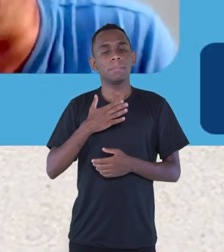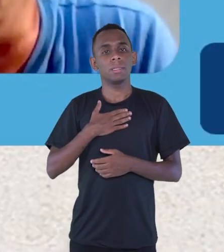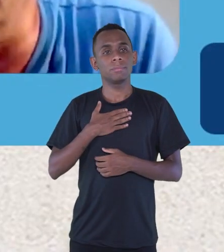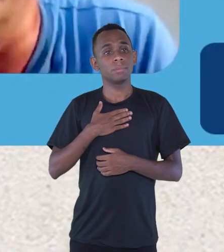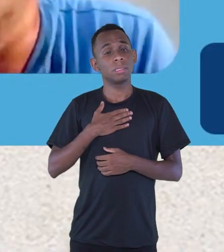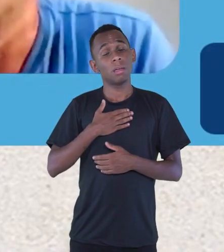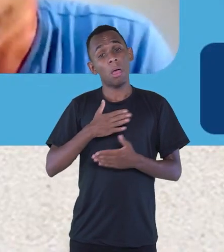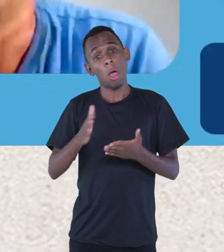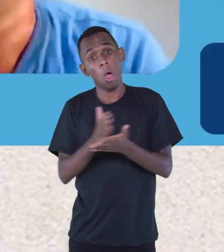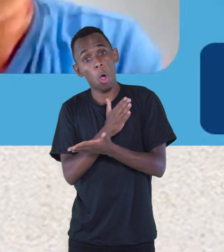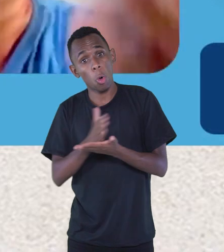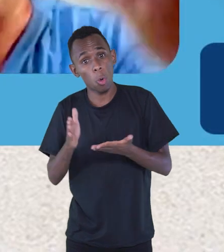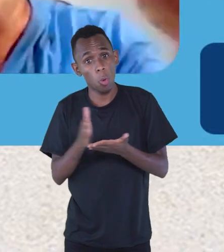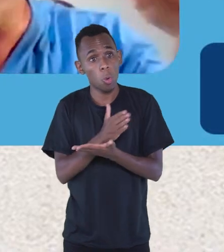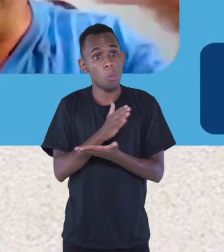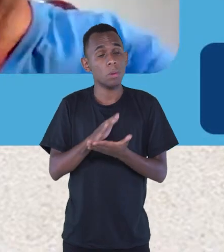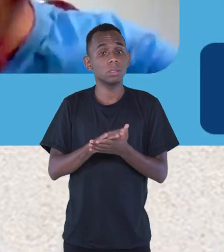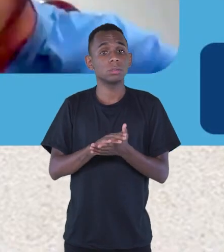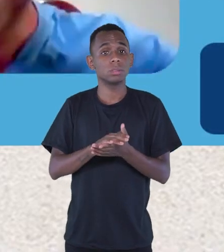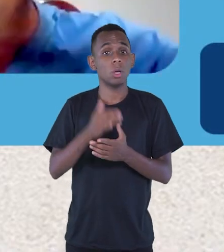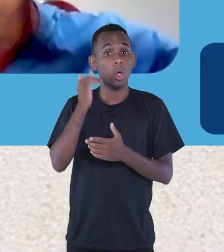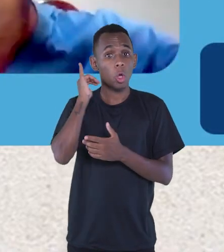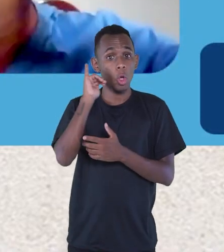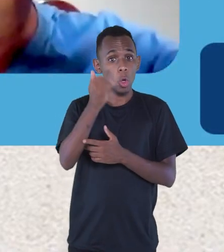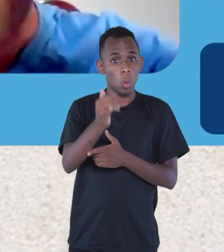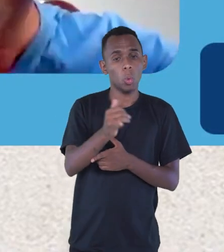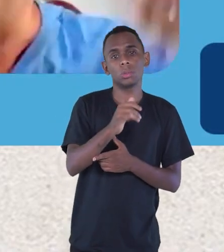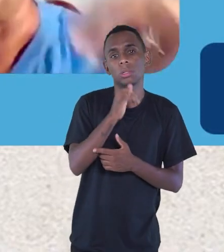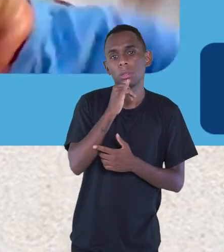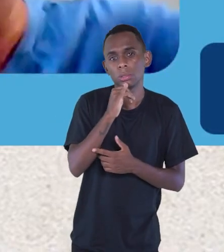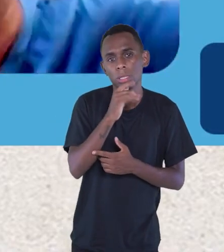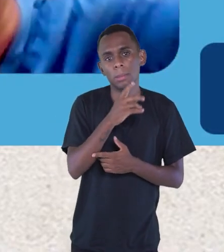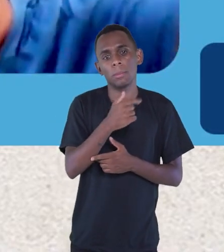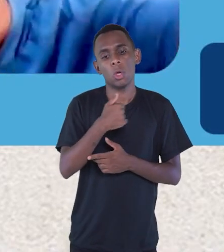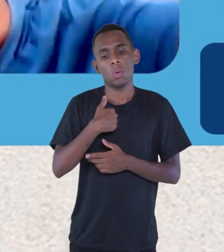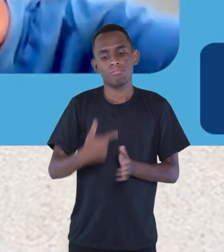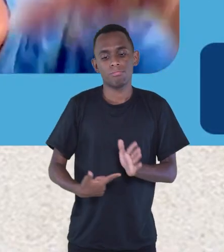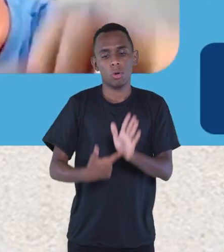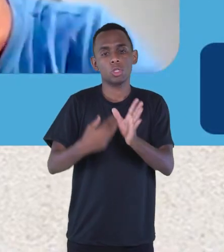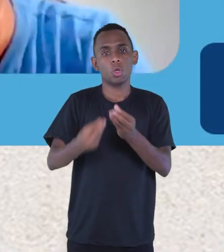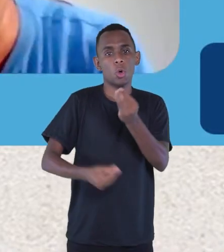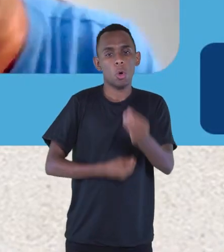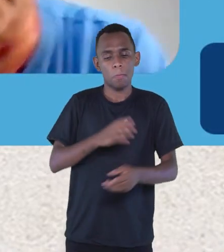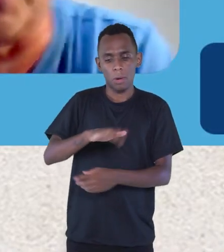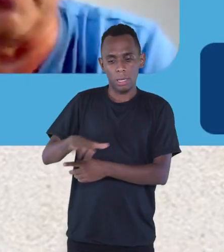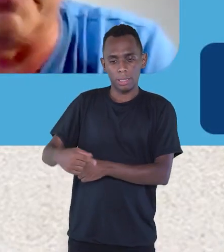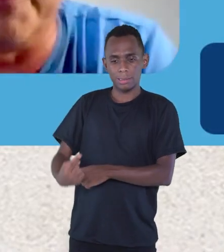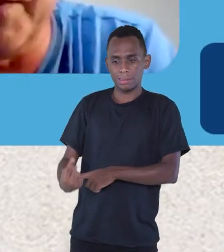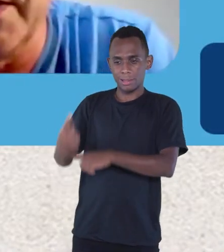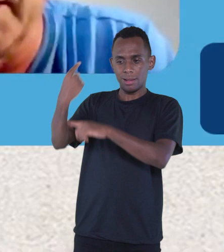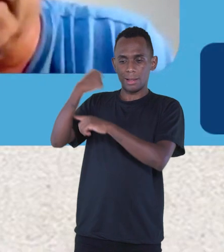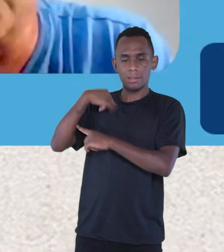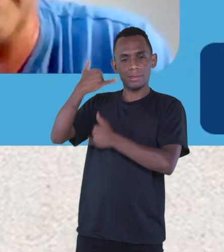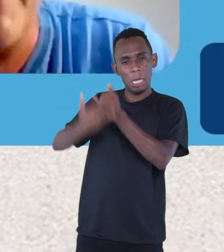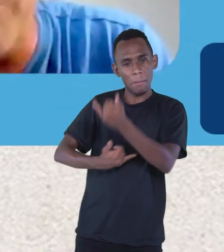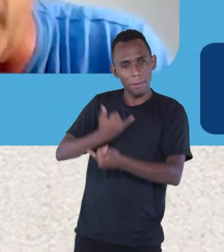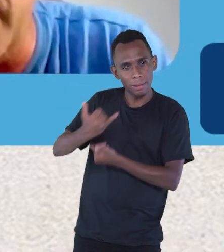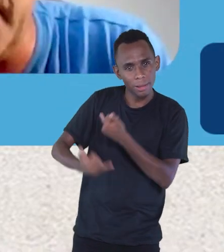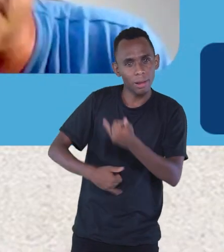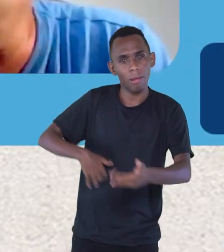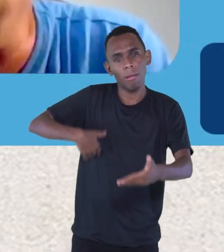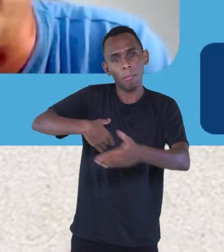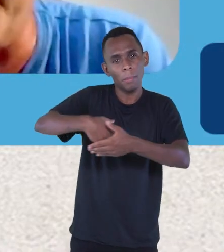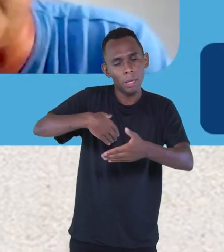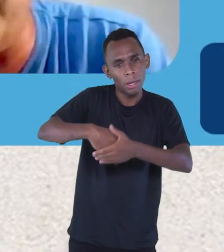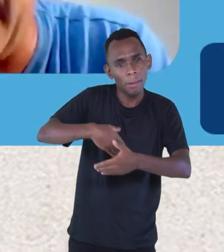conto com aquela criança que eu fui, que brincava aqui nas minas do bairro Cidil, que chutava